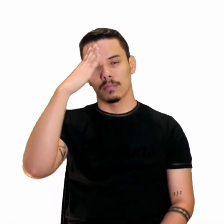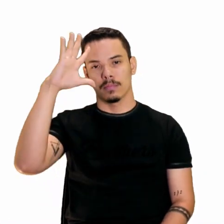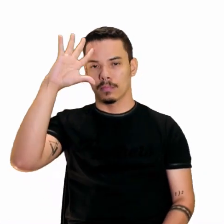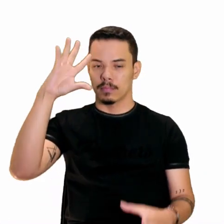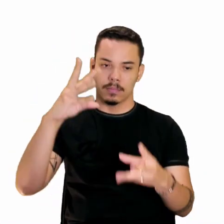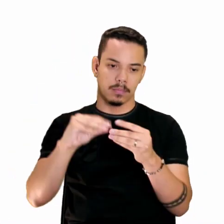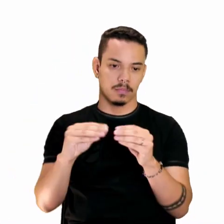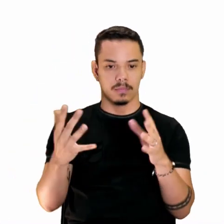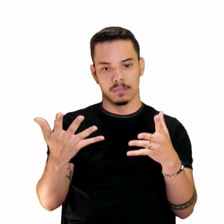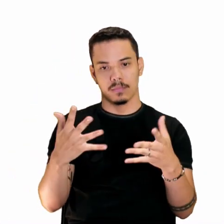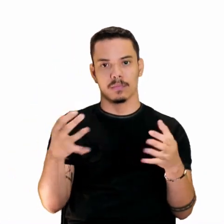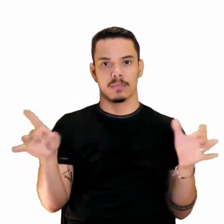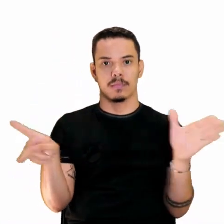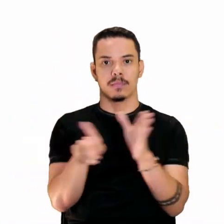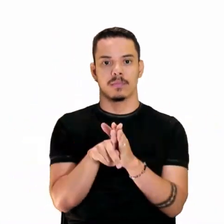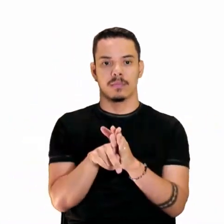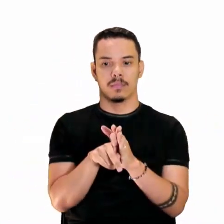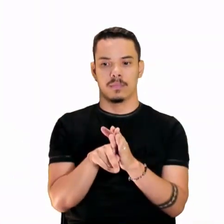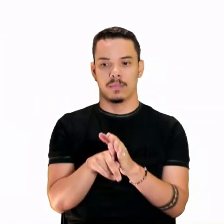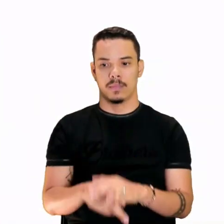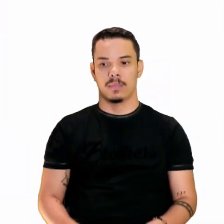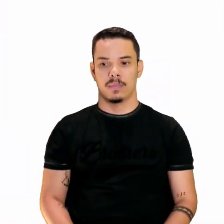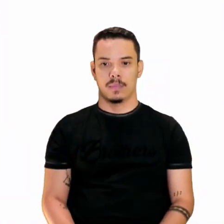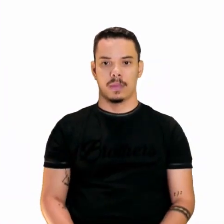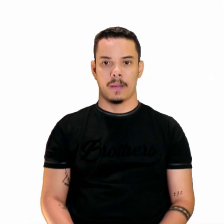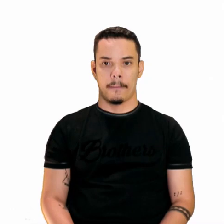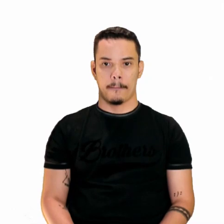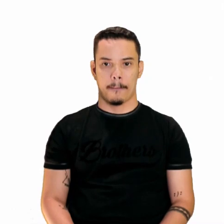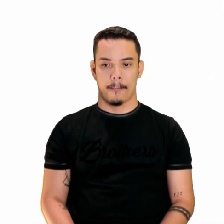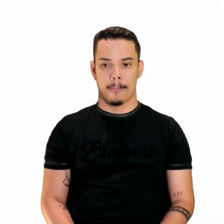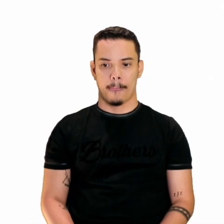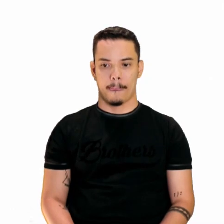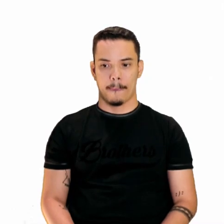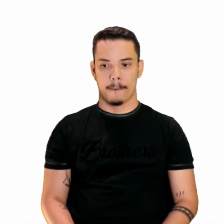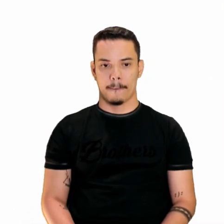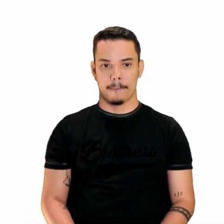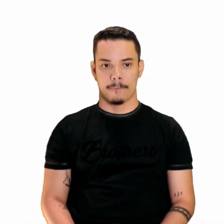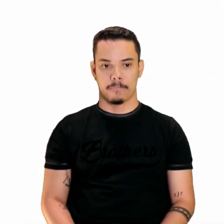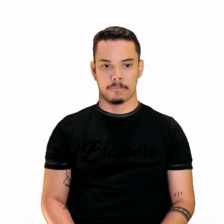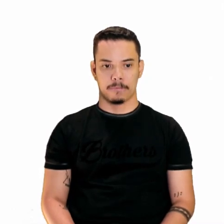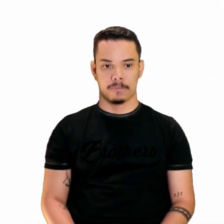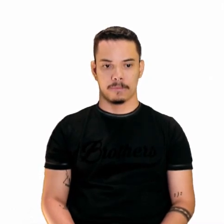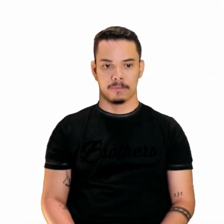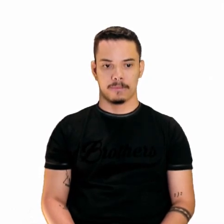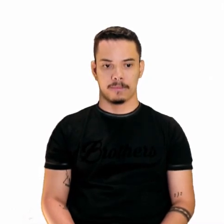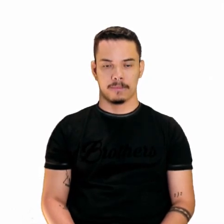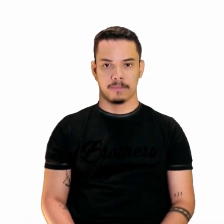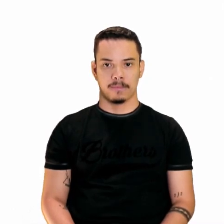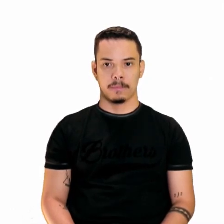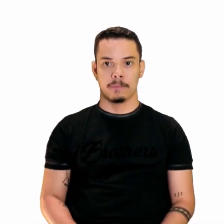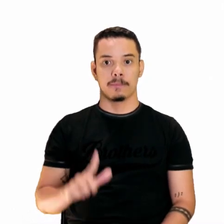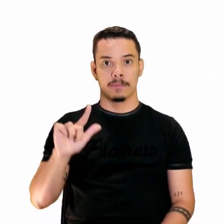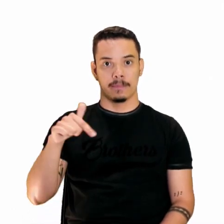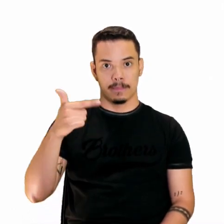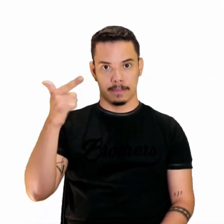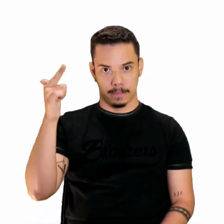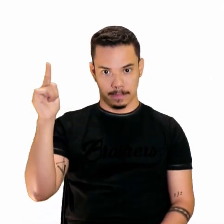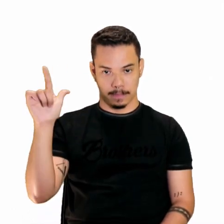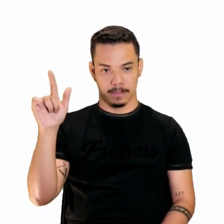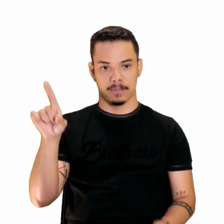assinatura específica. Beleza? Seguindo ainda com exemplos. Olha só. Outra